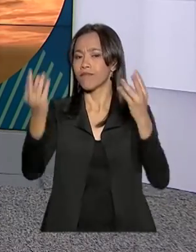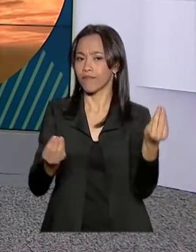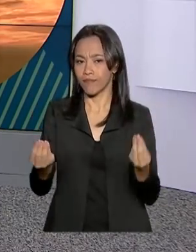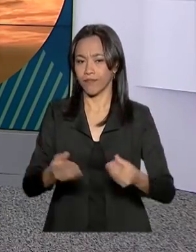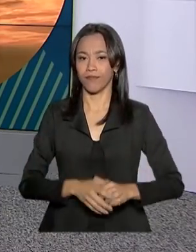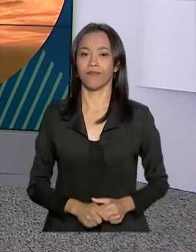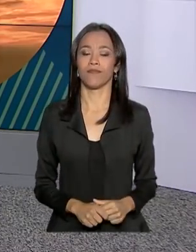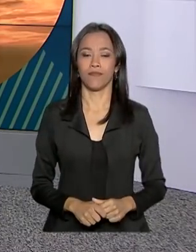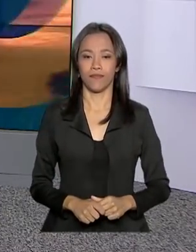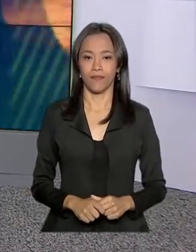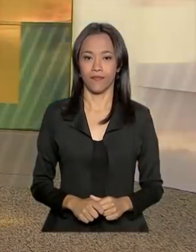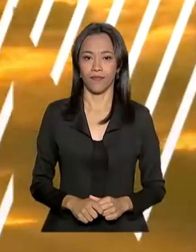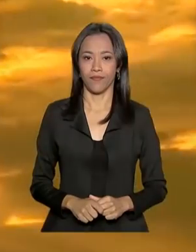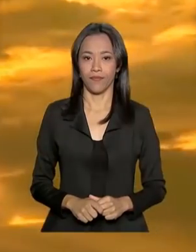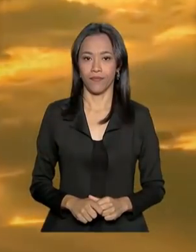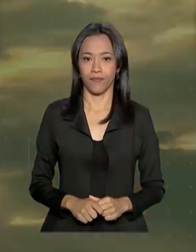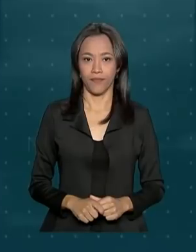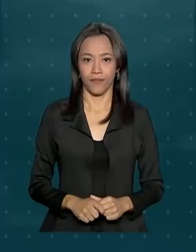capitais.